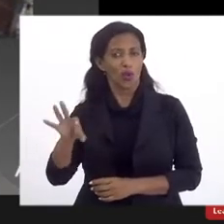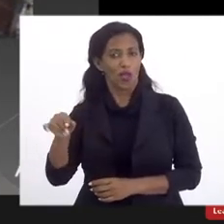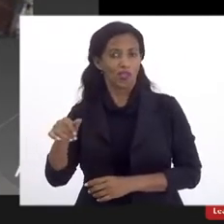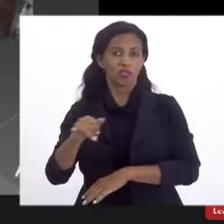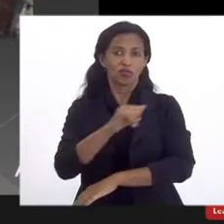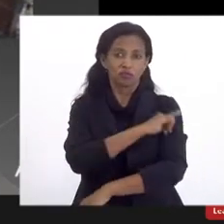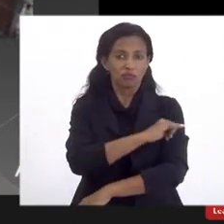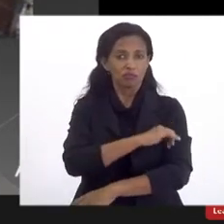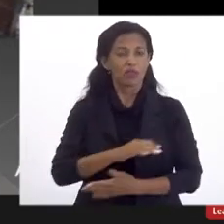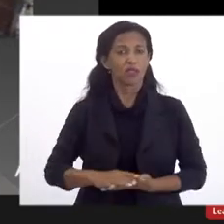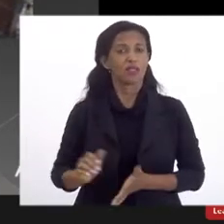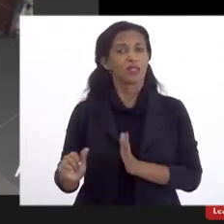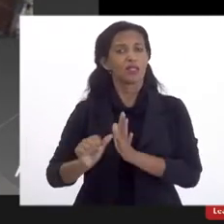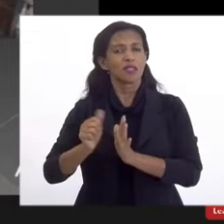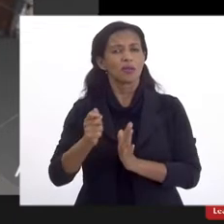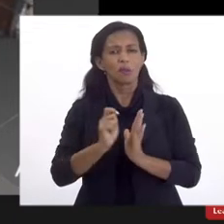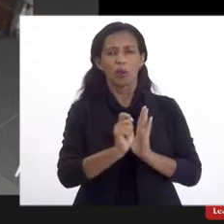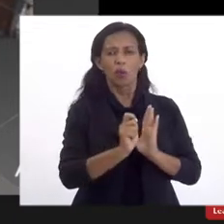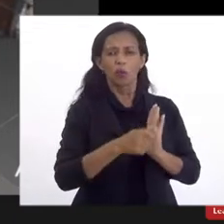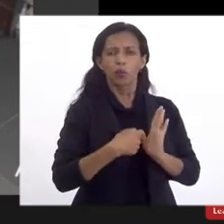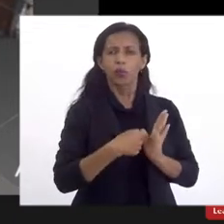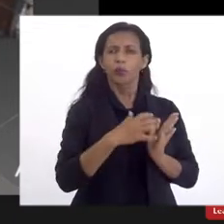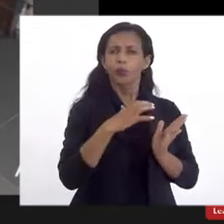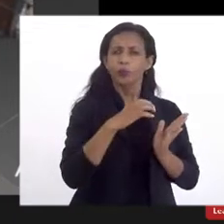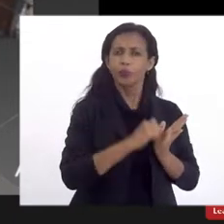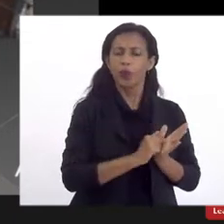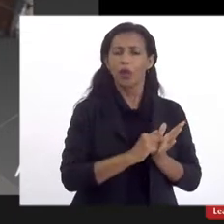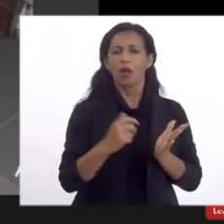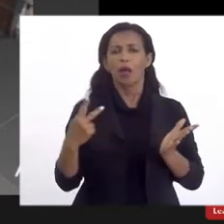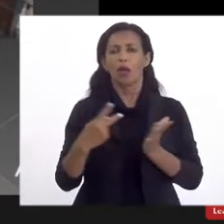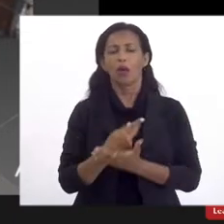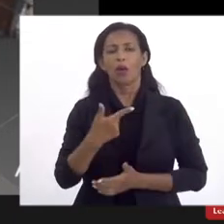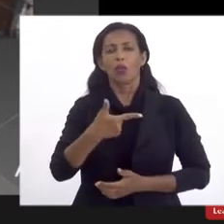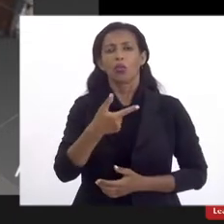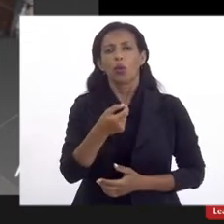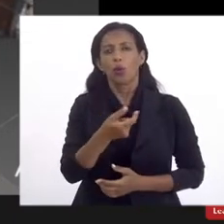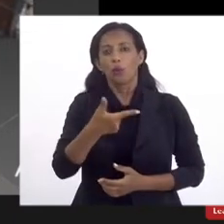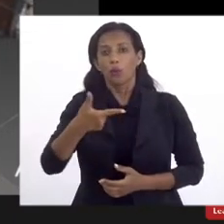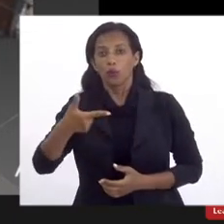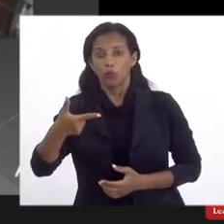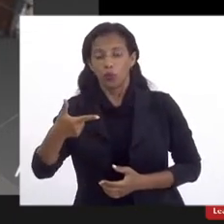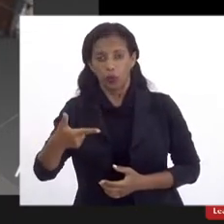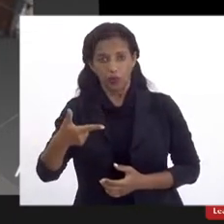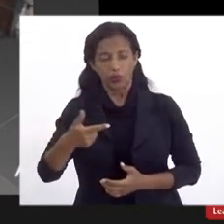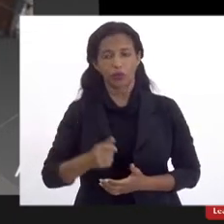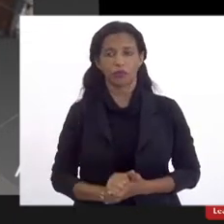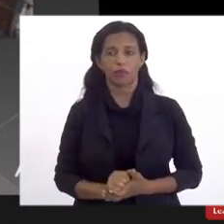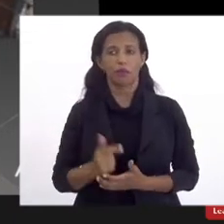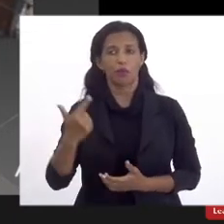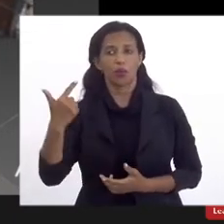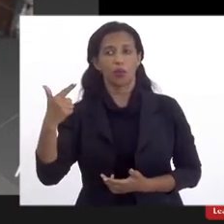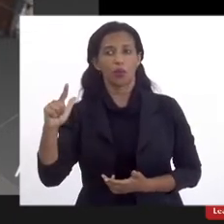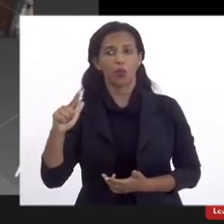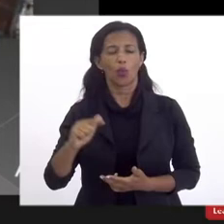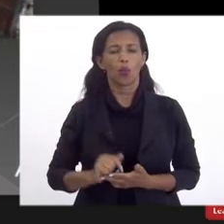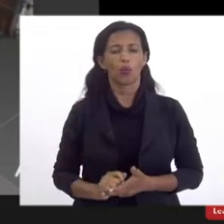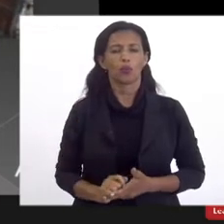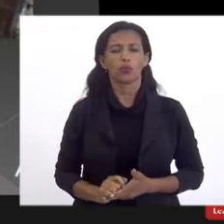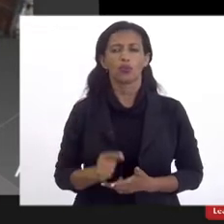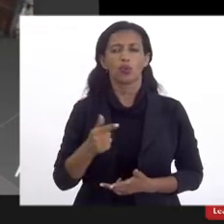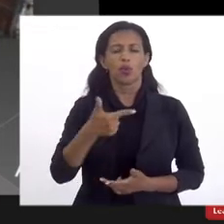Janeiro. O seu primeiro registro legal ocorreu em 2002, o outro foi este de